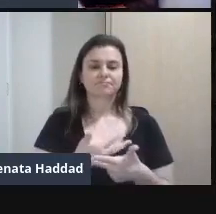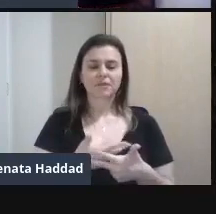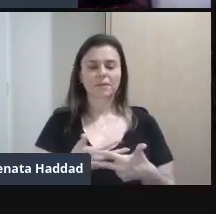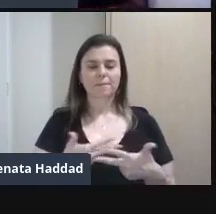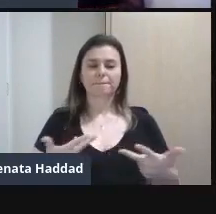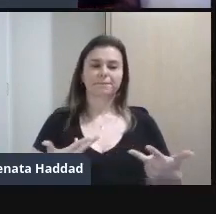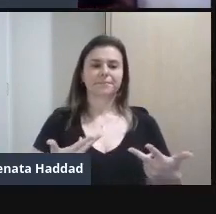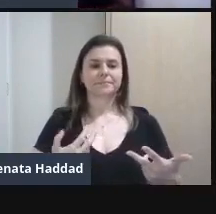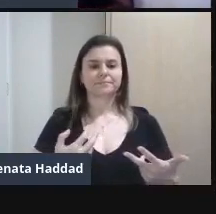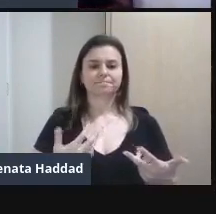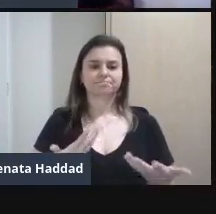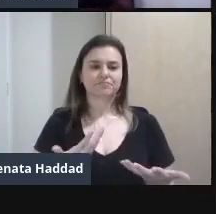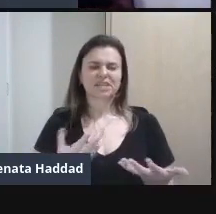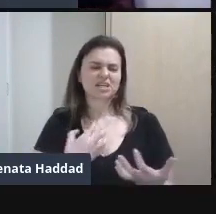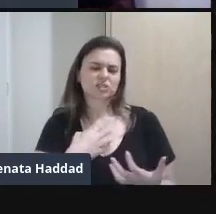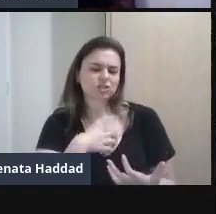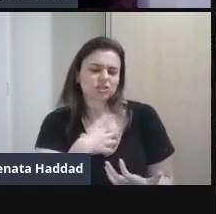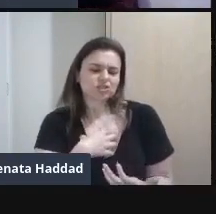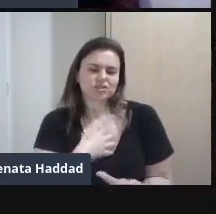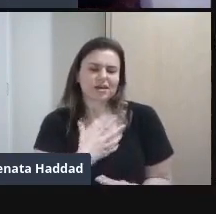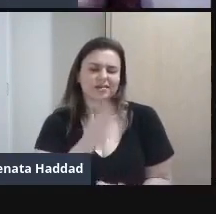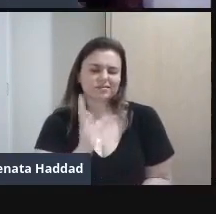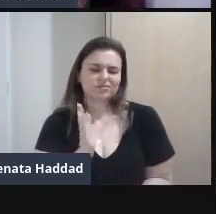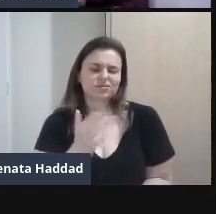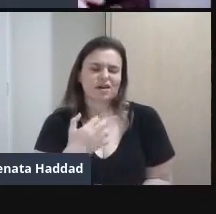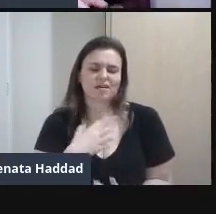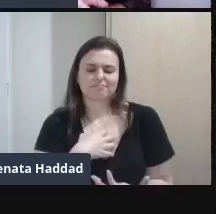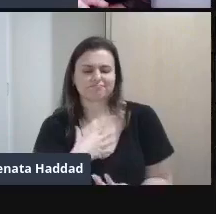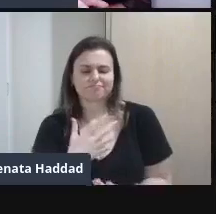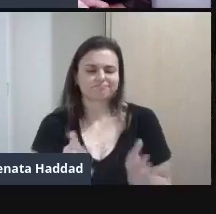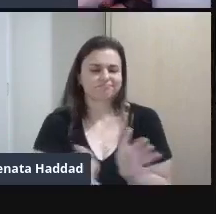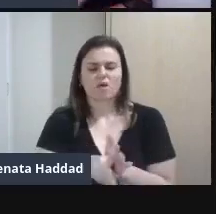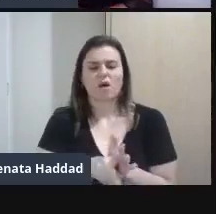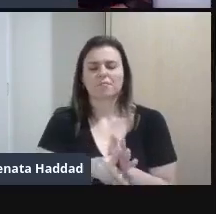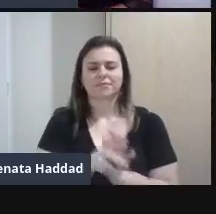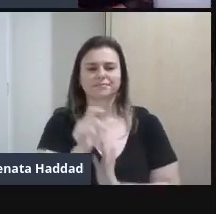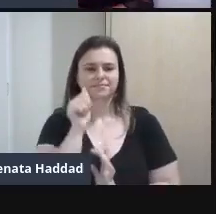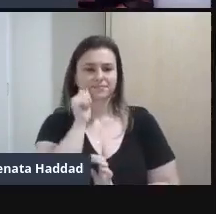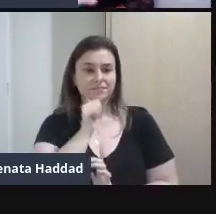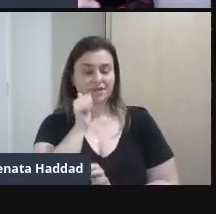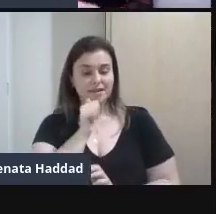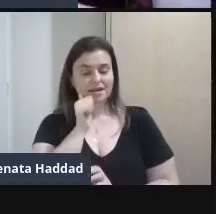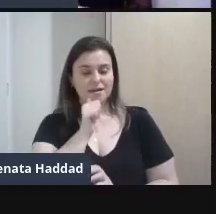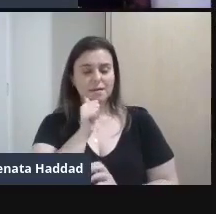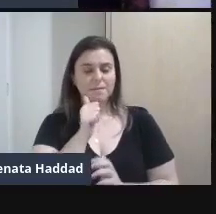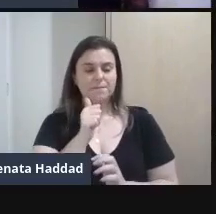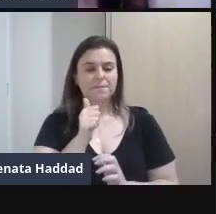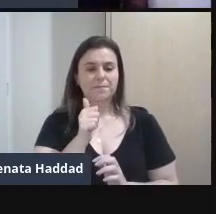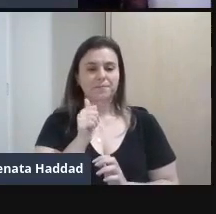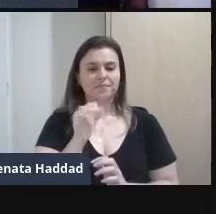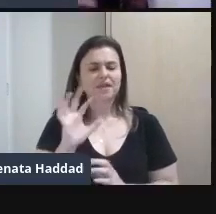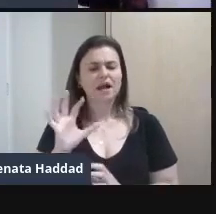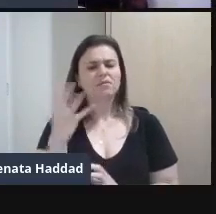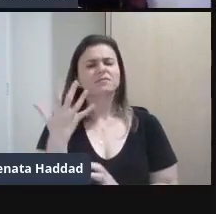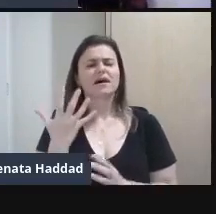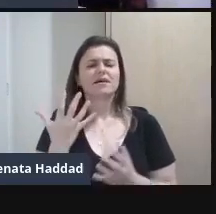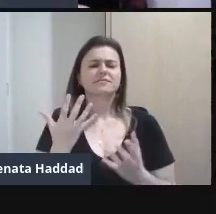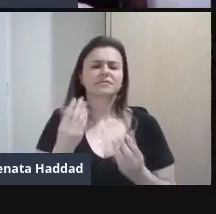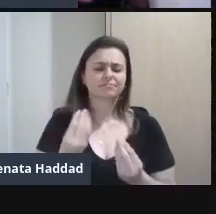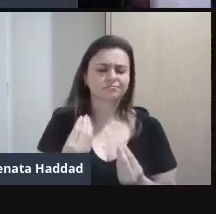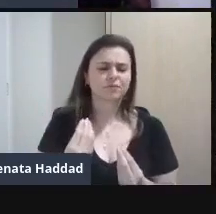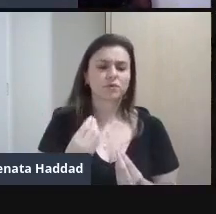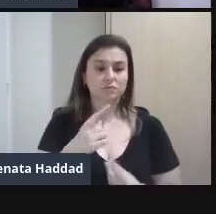personalidade Isso a gente também Tem que ver Às vezes Às vezes não Muitas vezes Você tem o